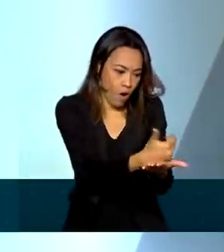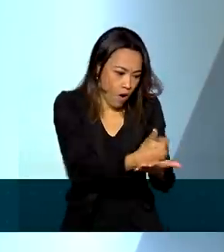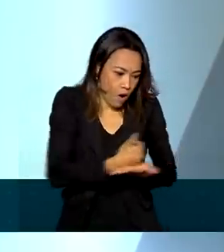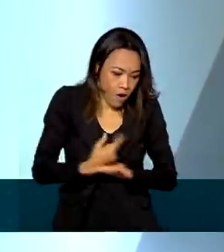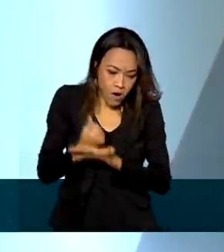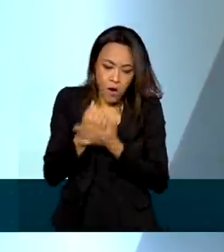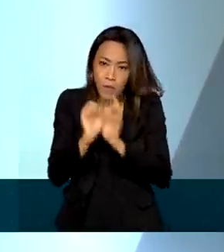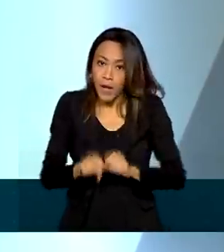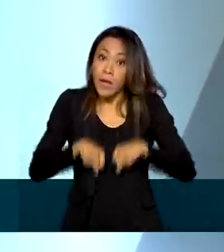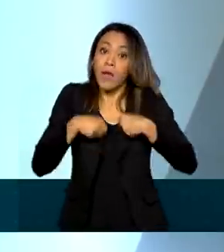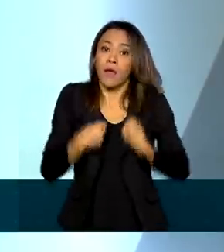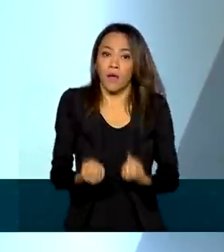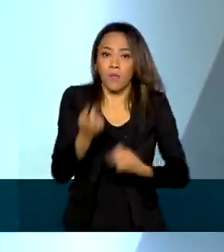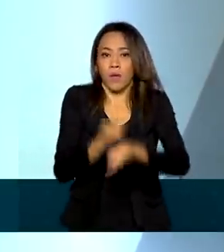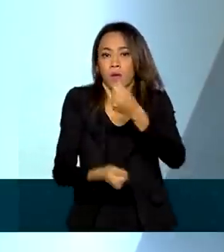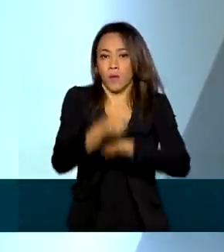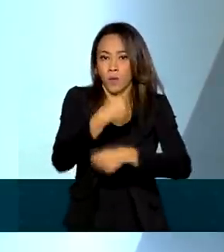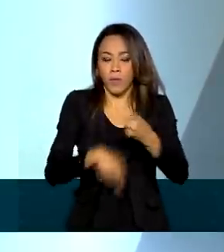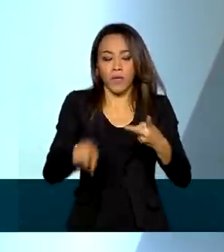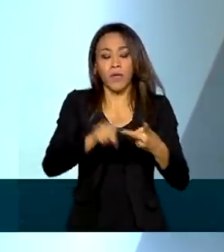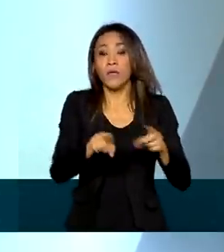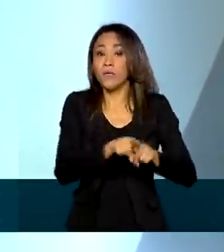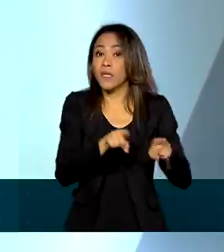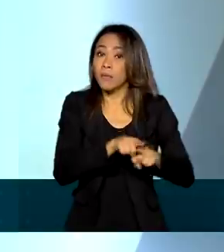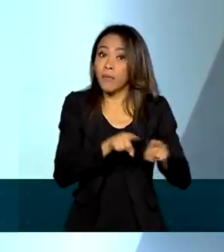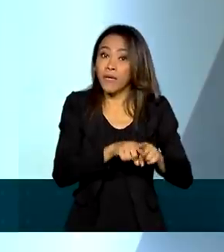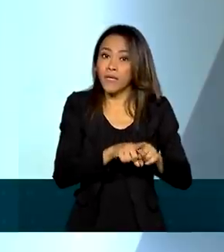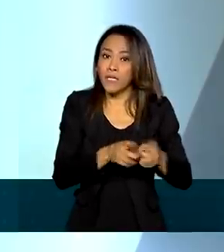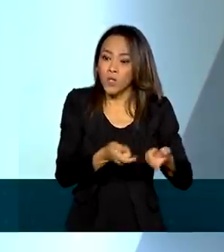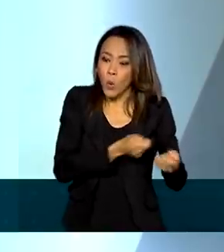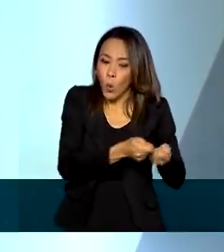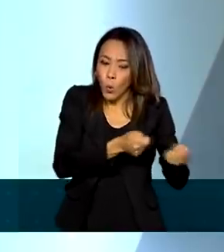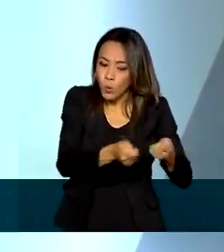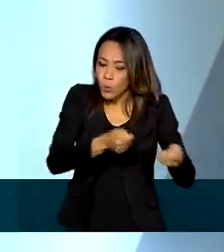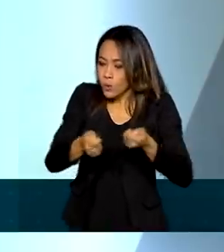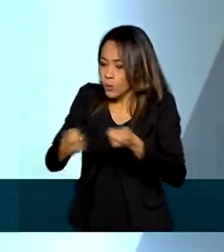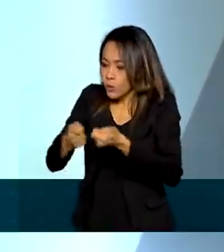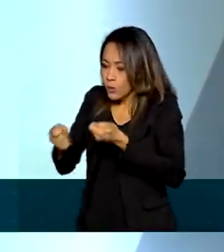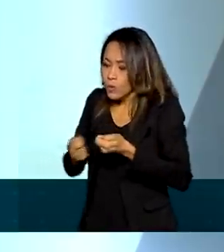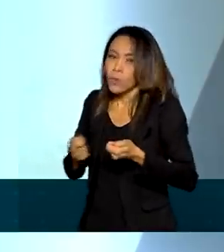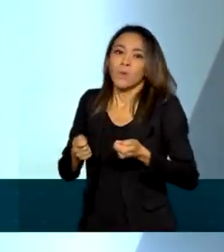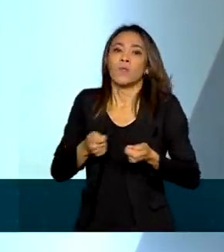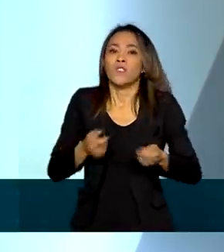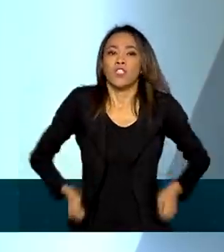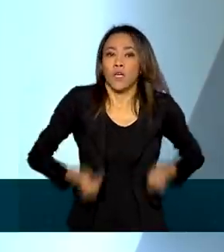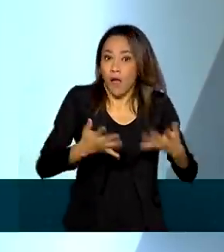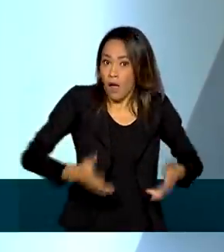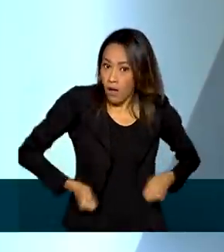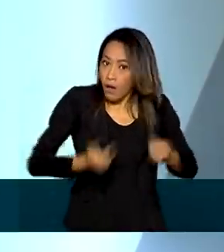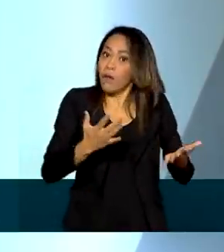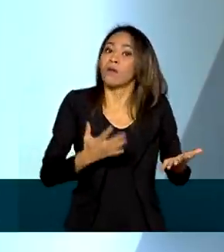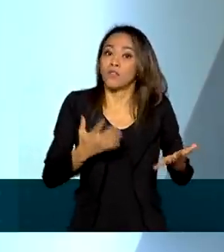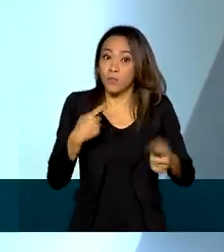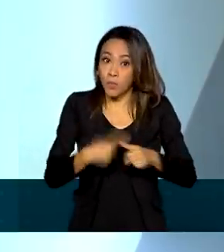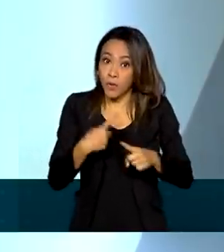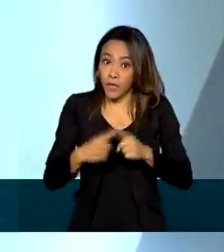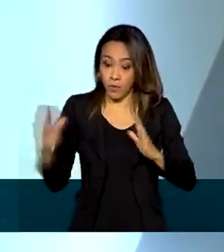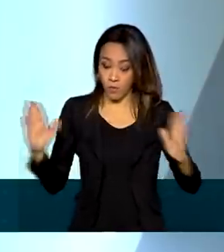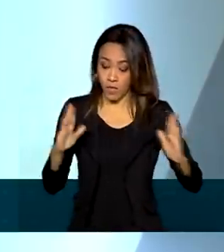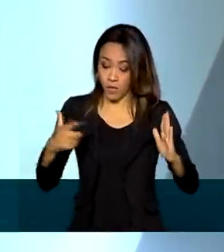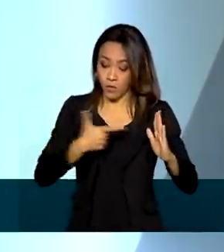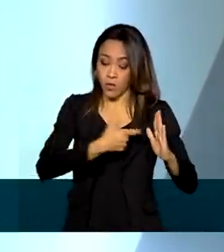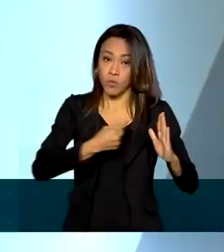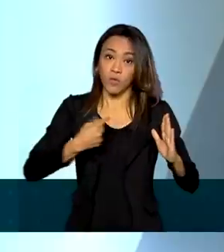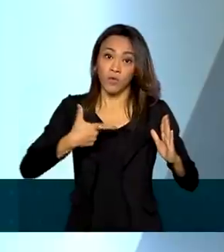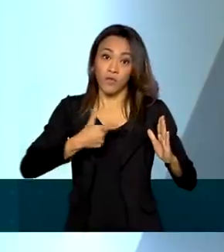economia, e também ao contingenciamento de várias despesas, em função do fato que o orçamento de 2021 não havia